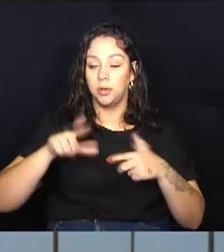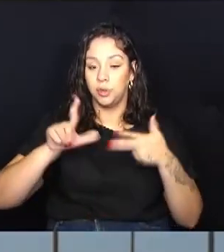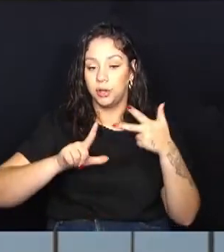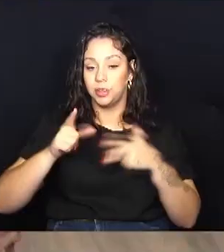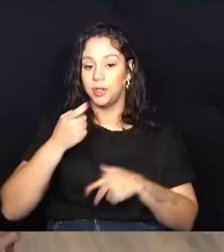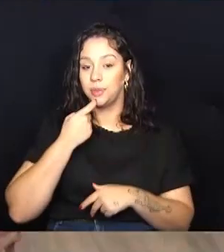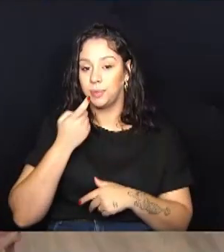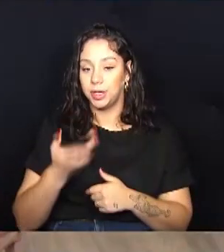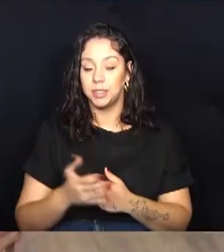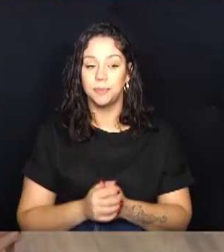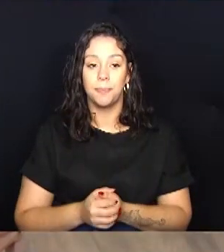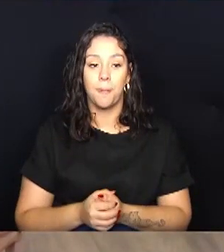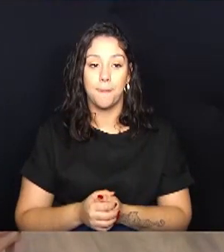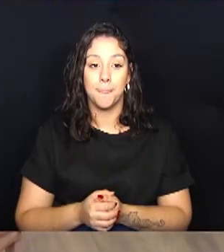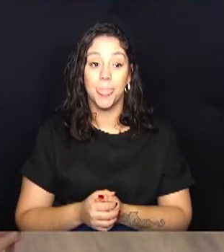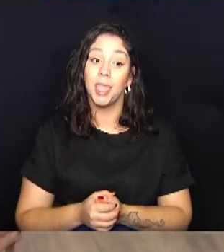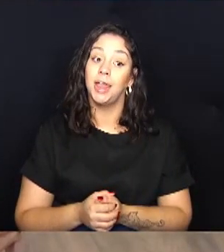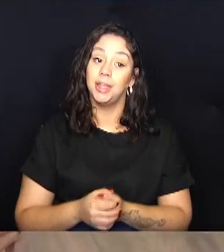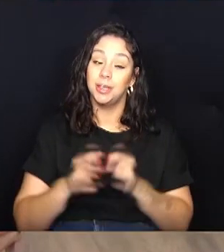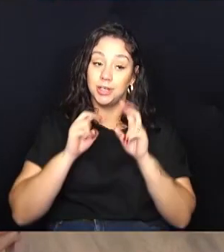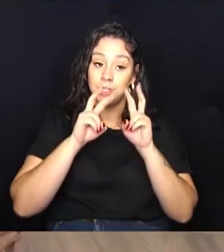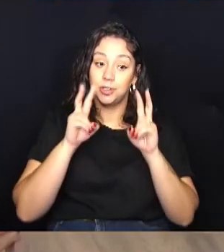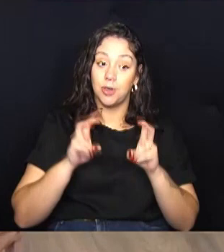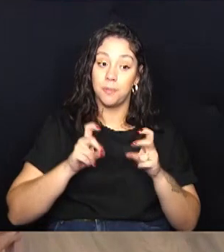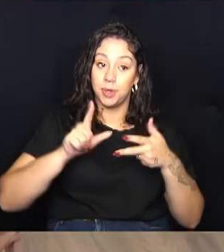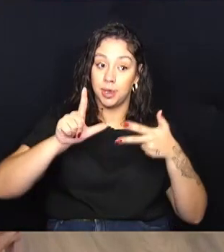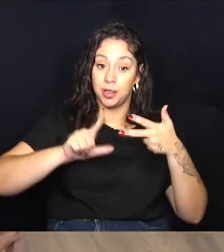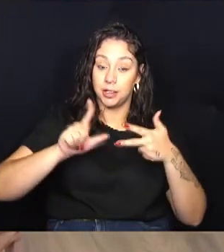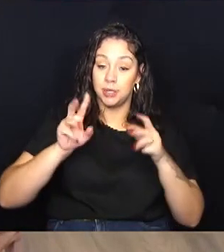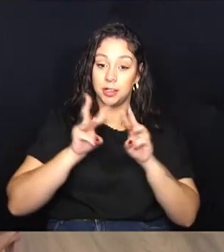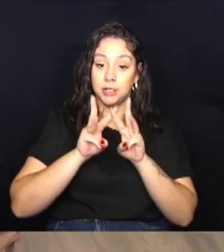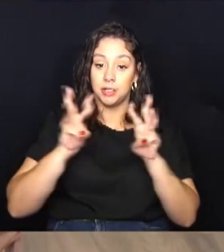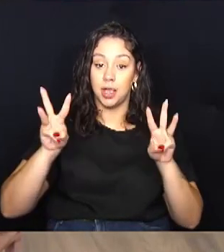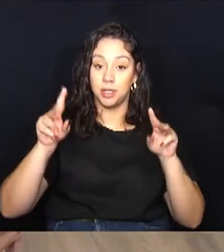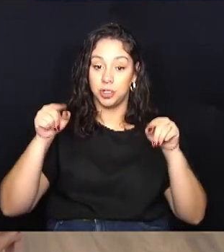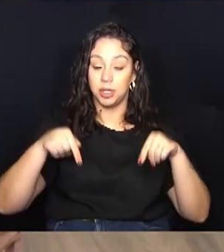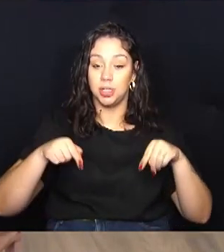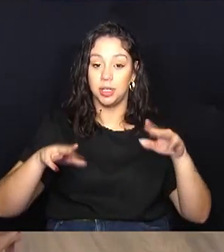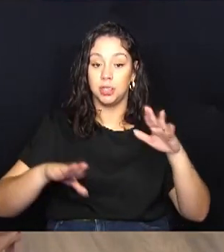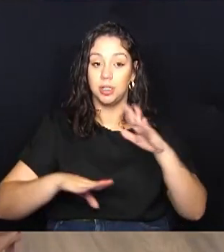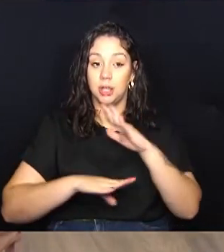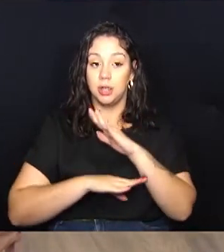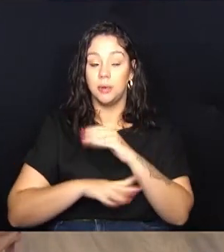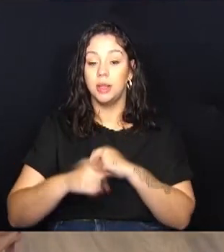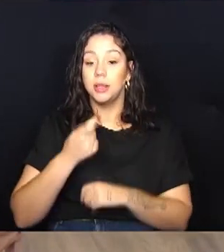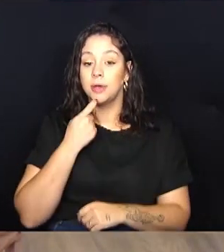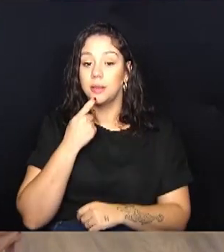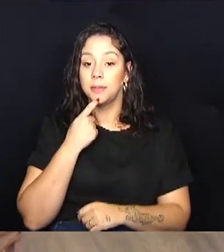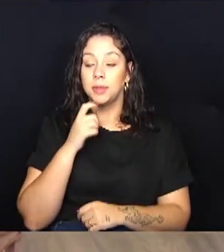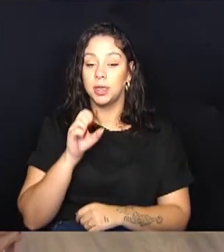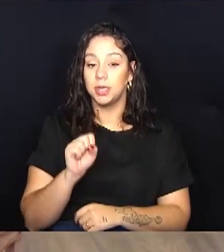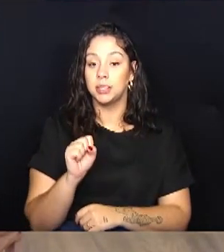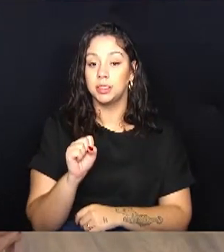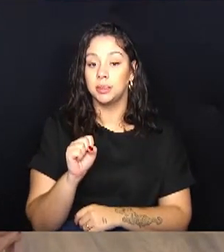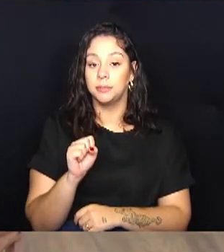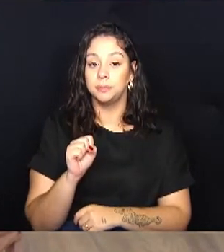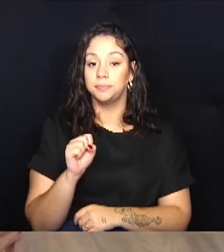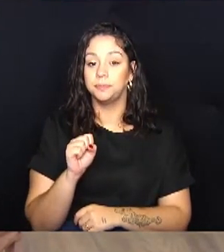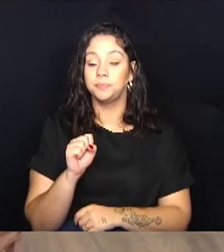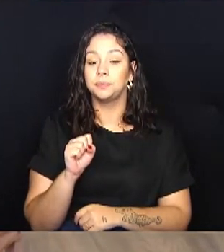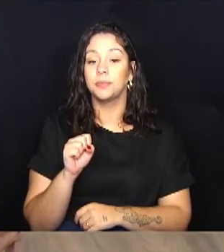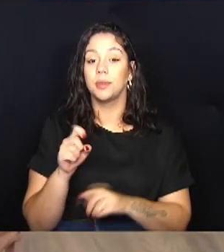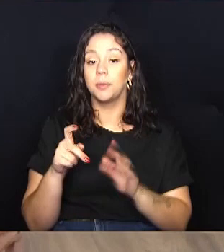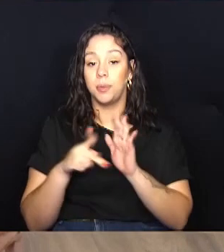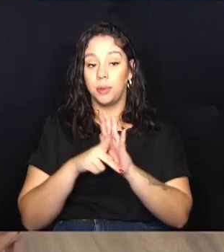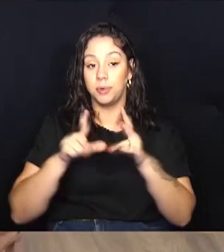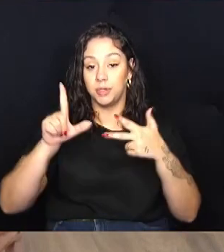Campineiro. E por falar em Legislativo, site da Câmara aqui na tela, campinas.sp.lege.br.